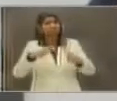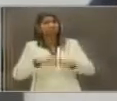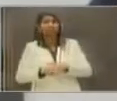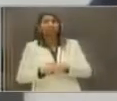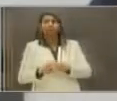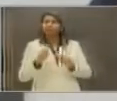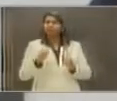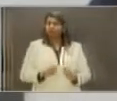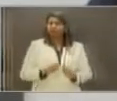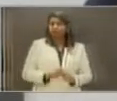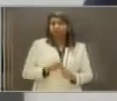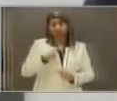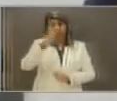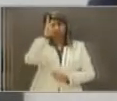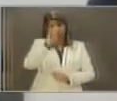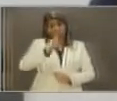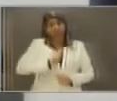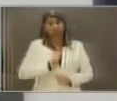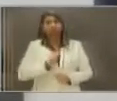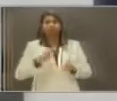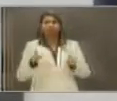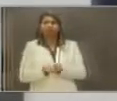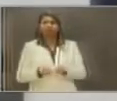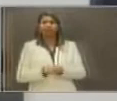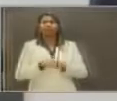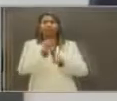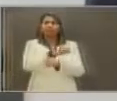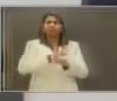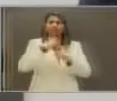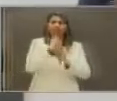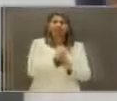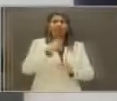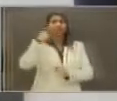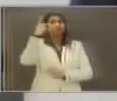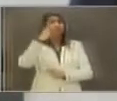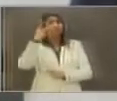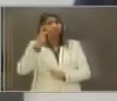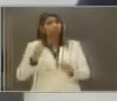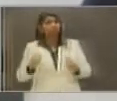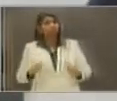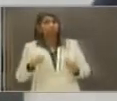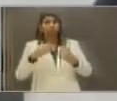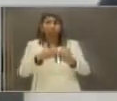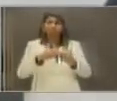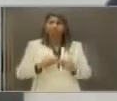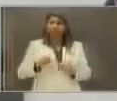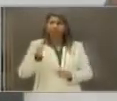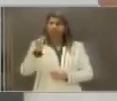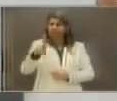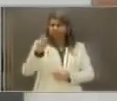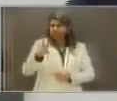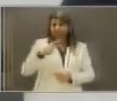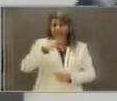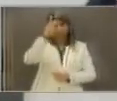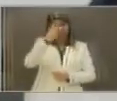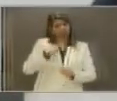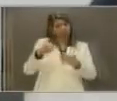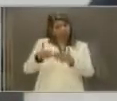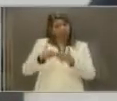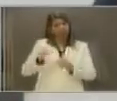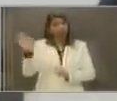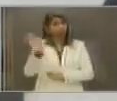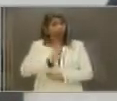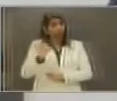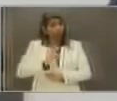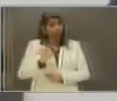não só para mim, muito mais para a sociedade paraibana, você requerer uma aposentadoria. Não requeri, a prova aí está.